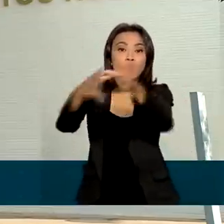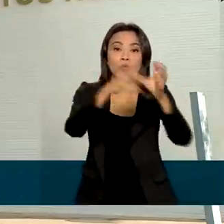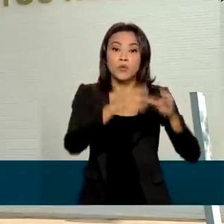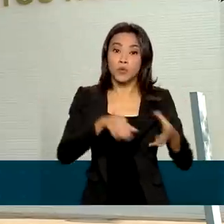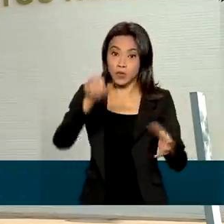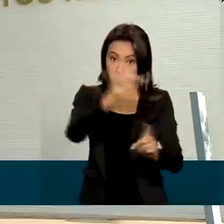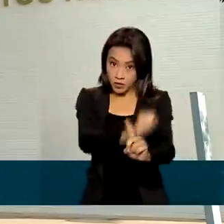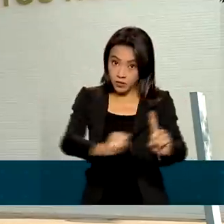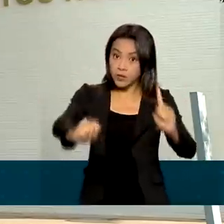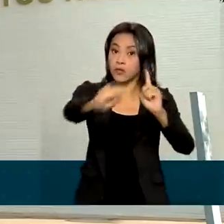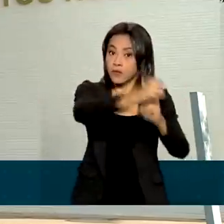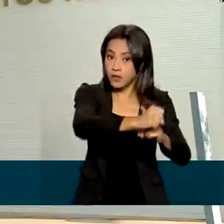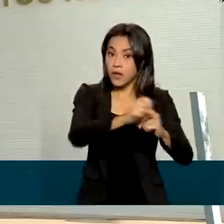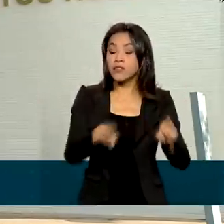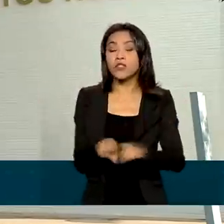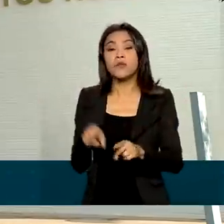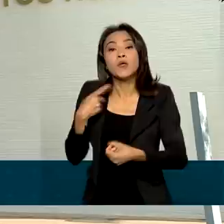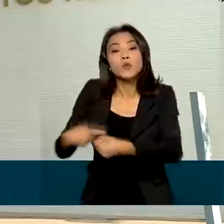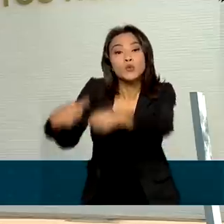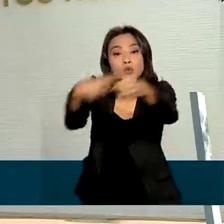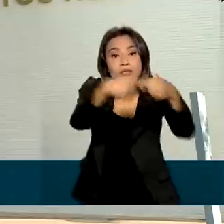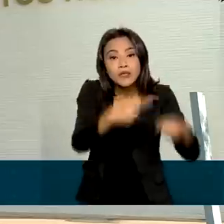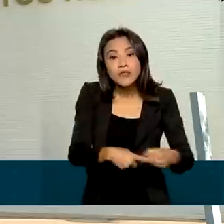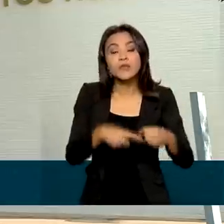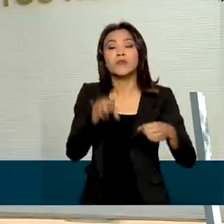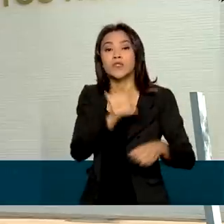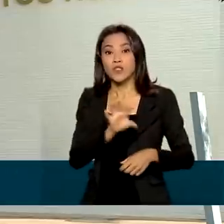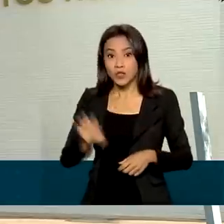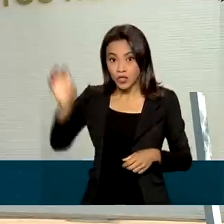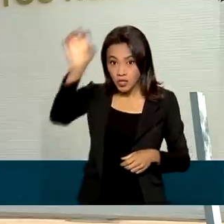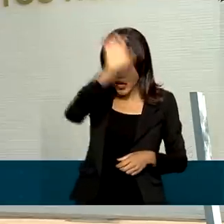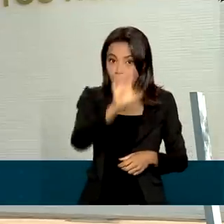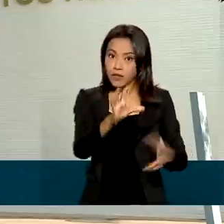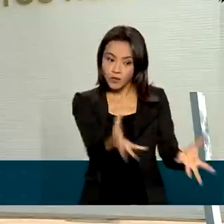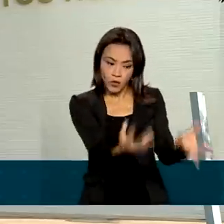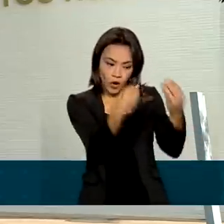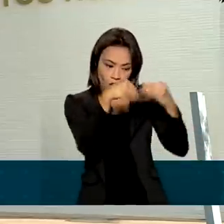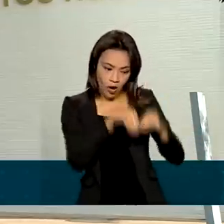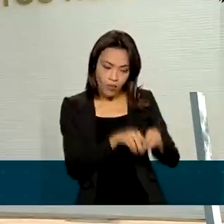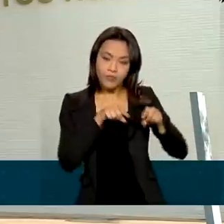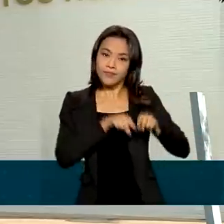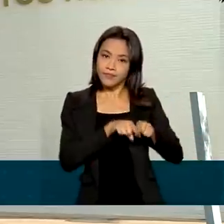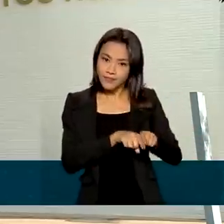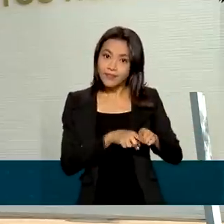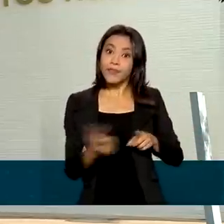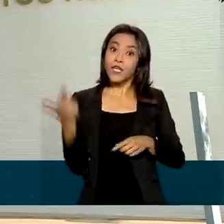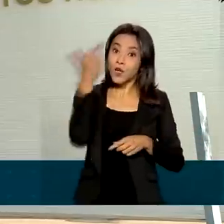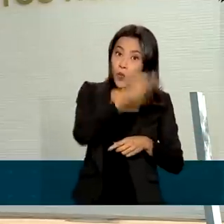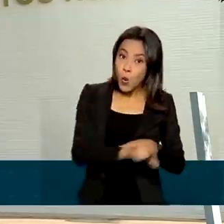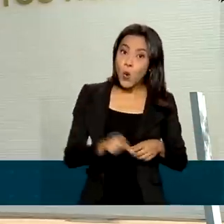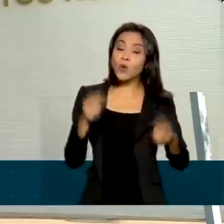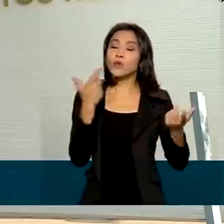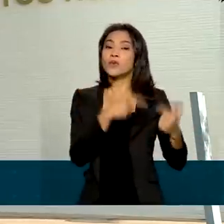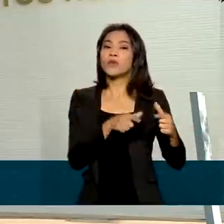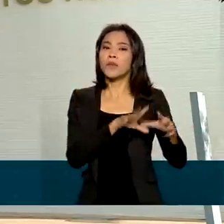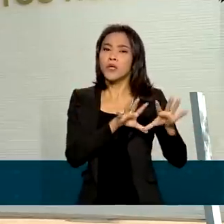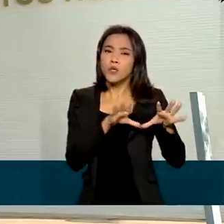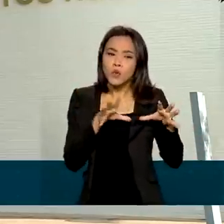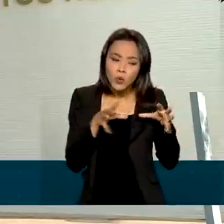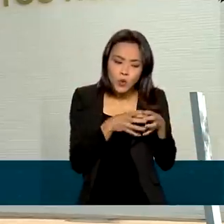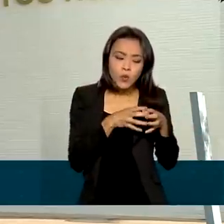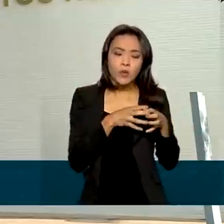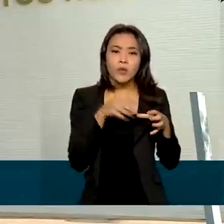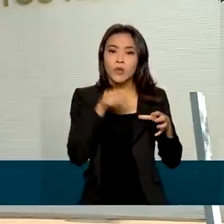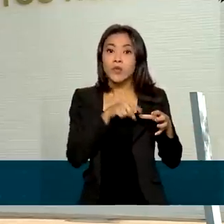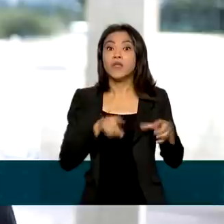civil e com os municípios e os estados. E também estão lançando o Portal das Organizações da Sociedade e a